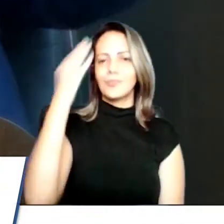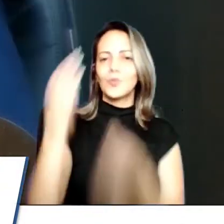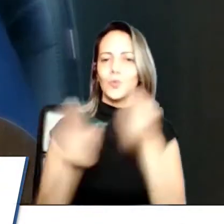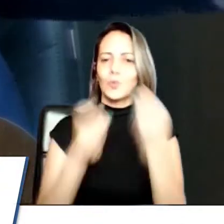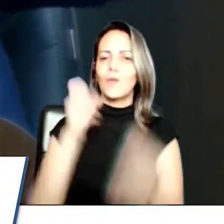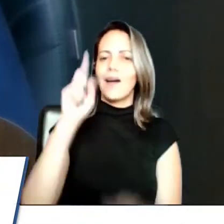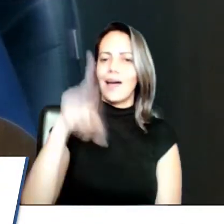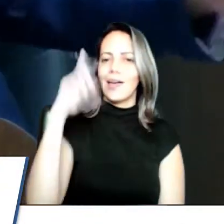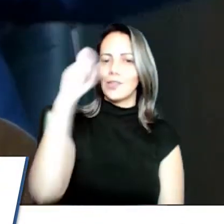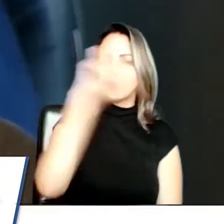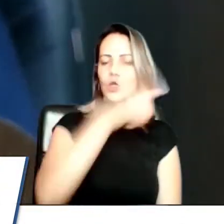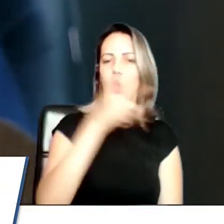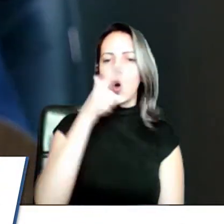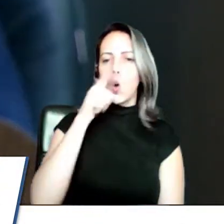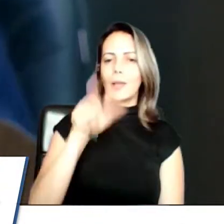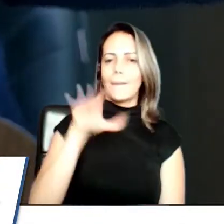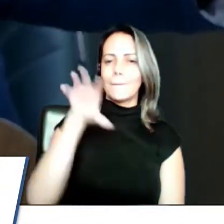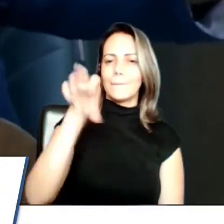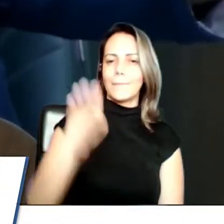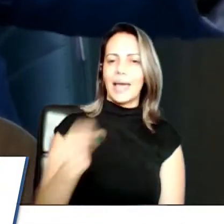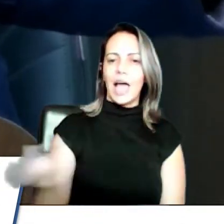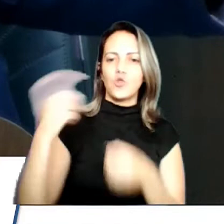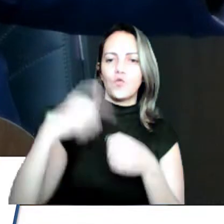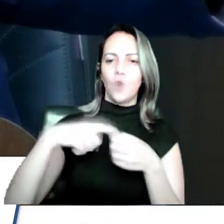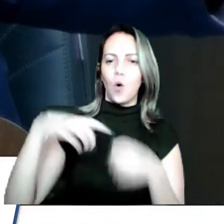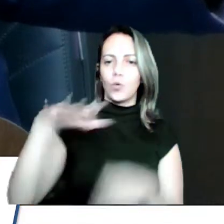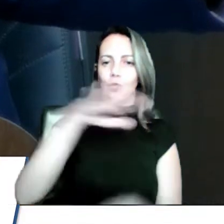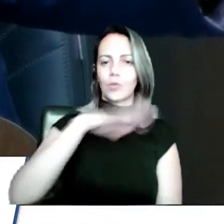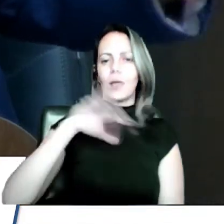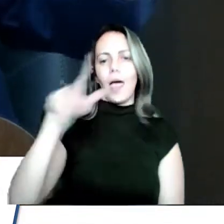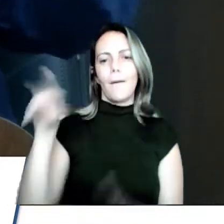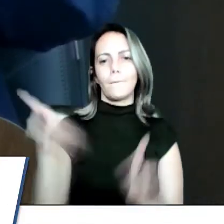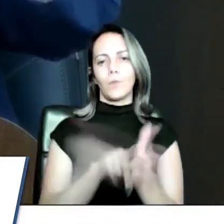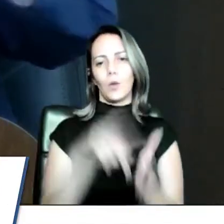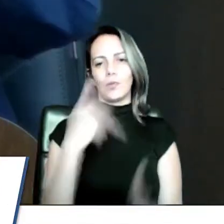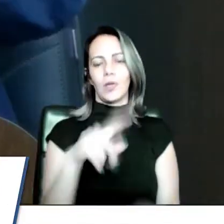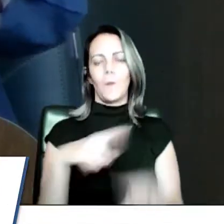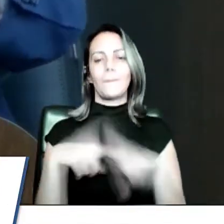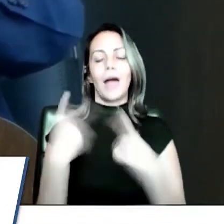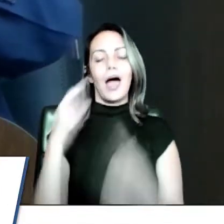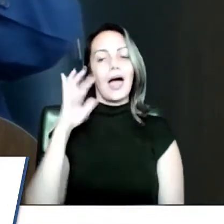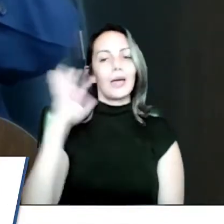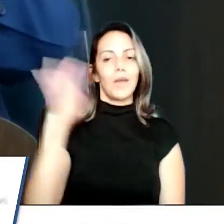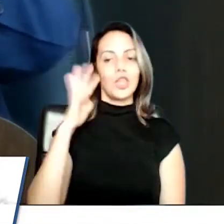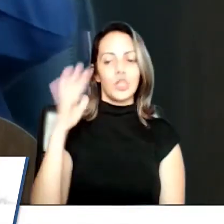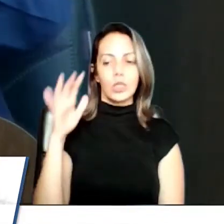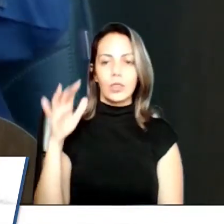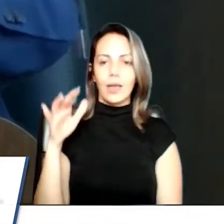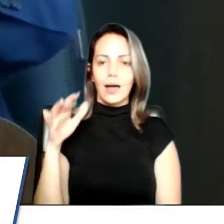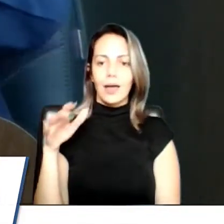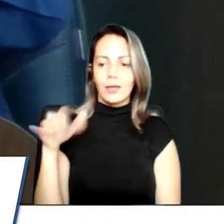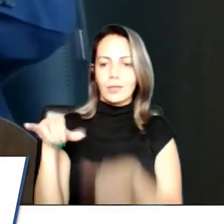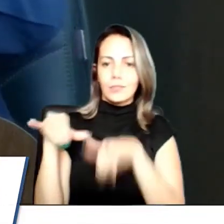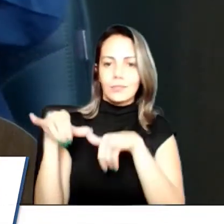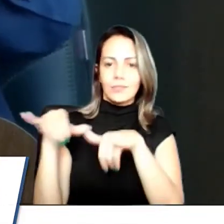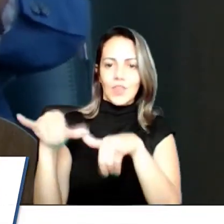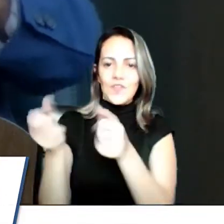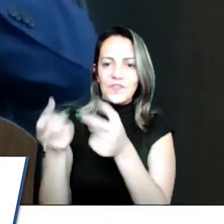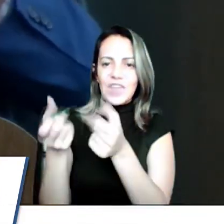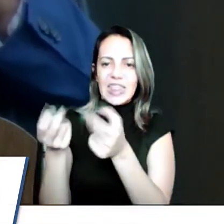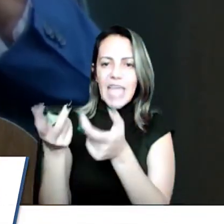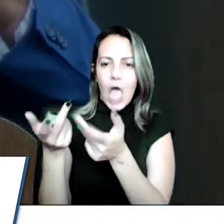Imagina tirando o carrinho daquele trabalhador. E sempre quando se faz uma ação dessa